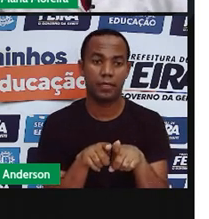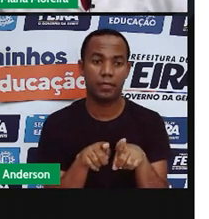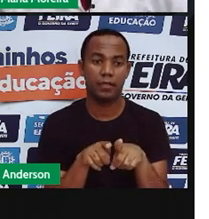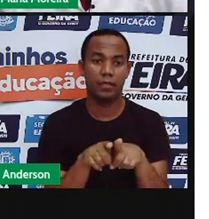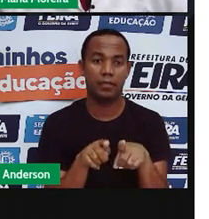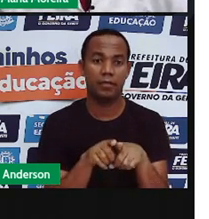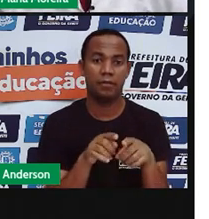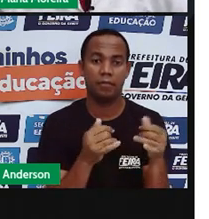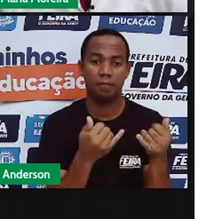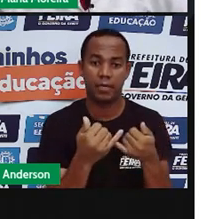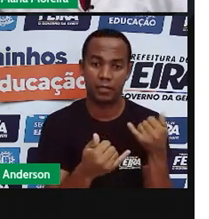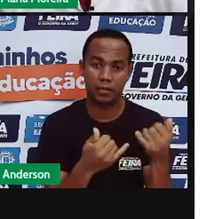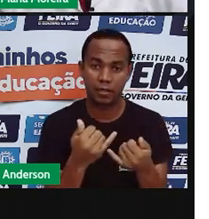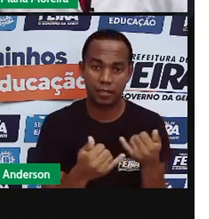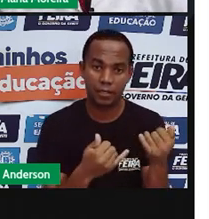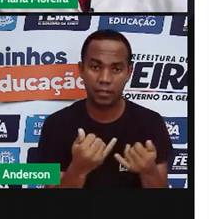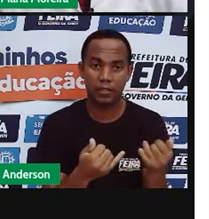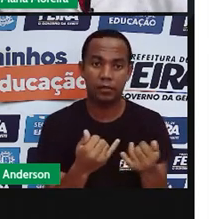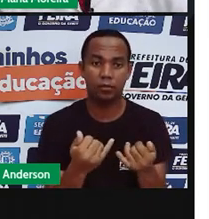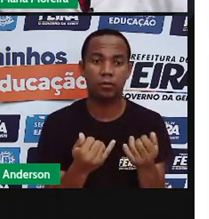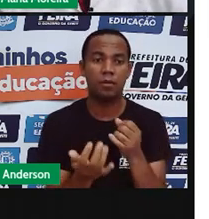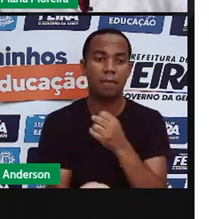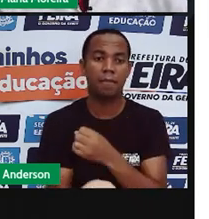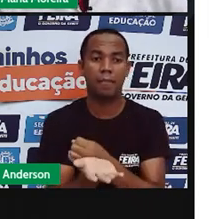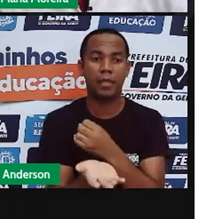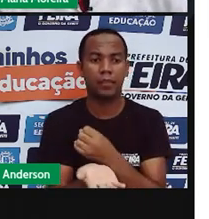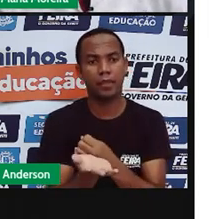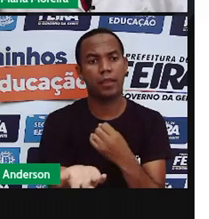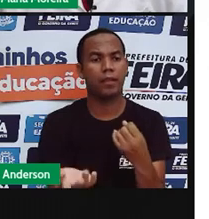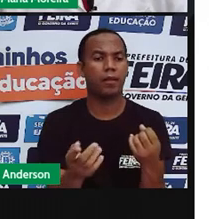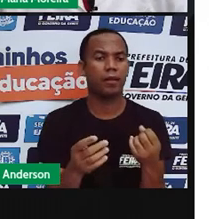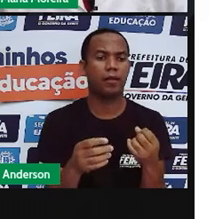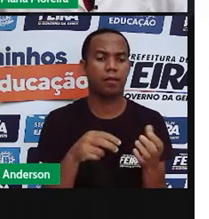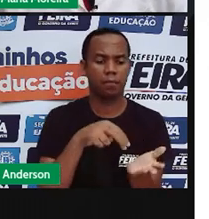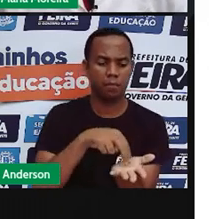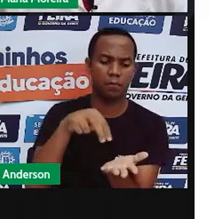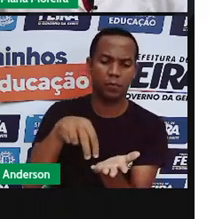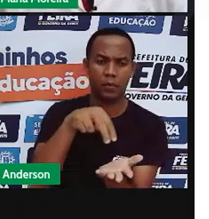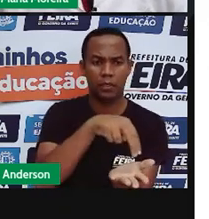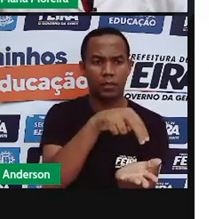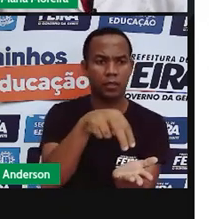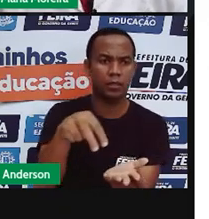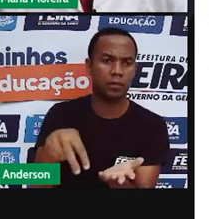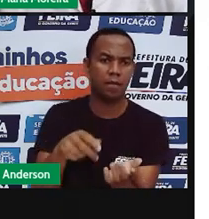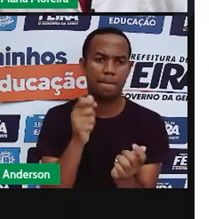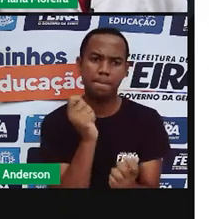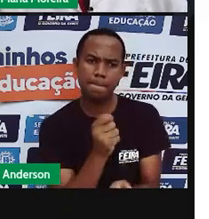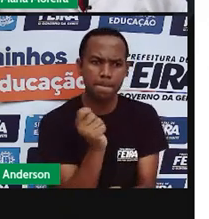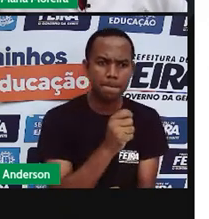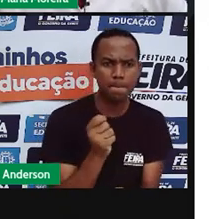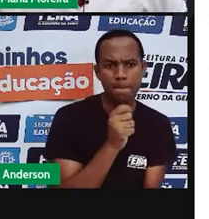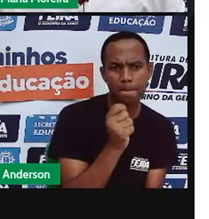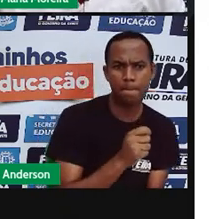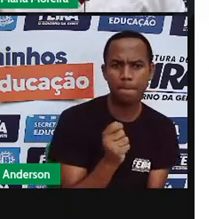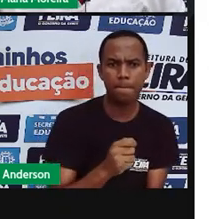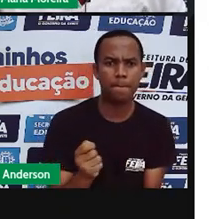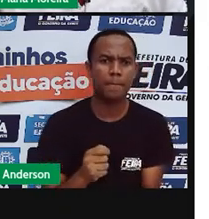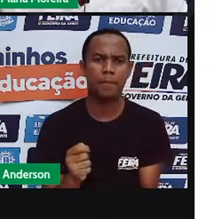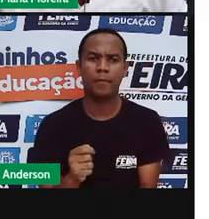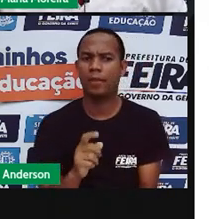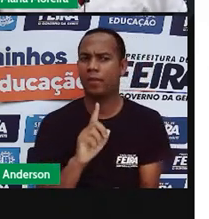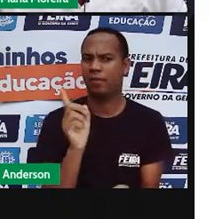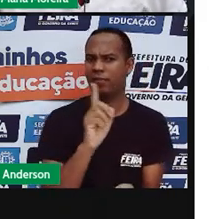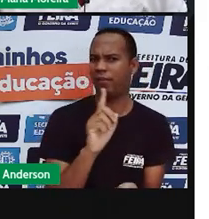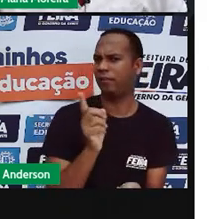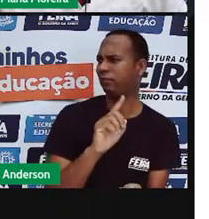jogos e brinquedos, como a peteca, a amarelinha, a ciranda, a pipa, a cama de gato. Você já brincou de cama de